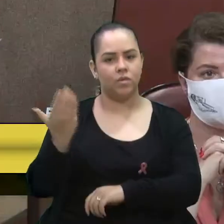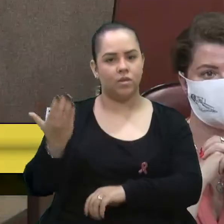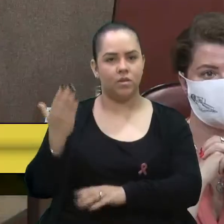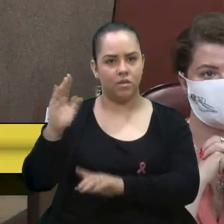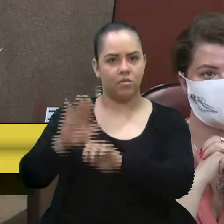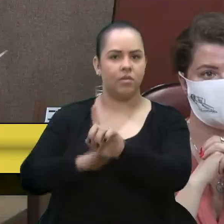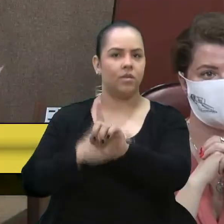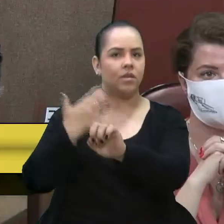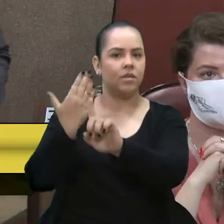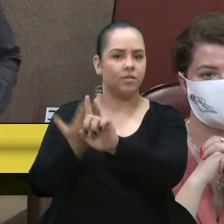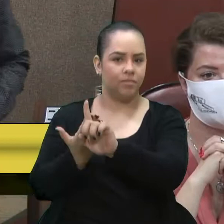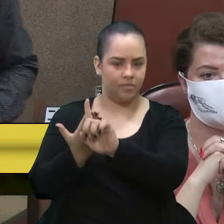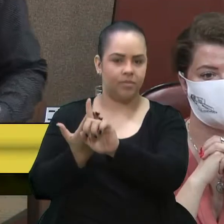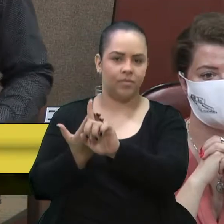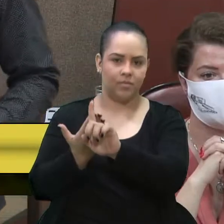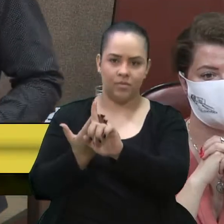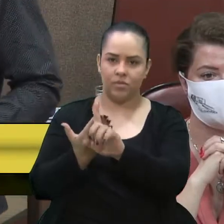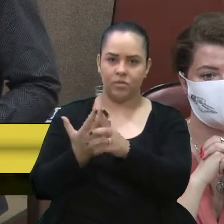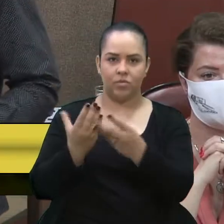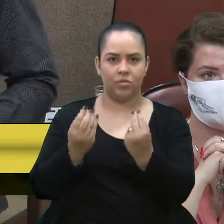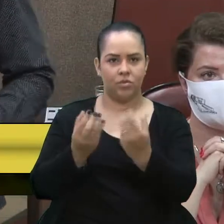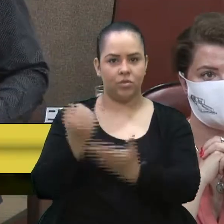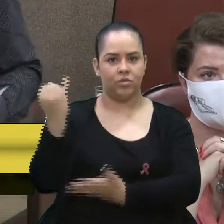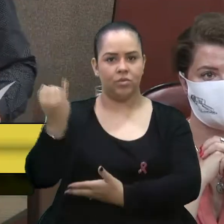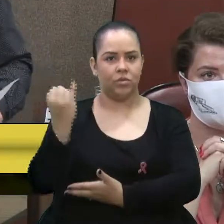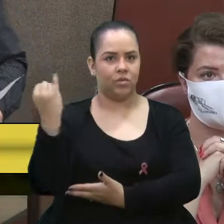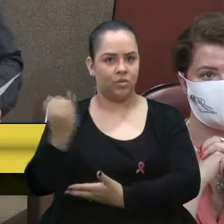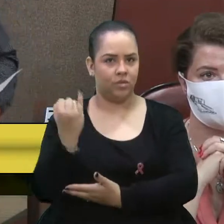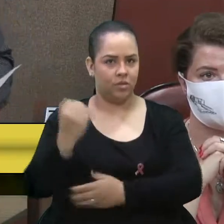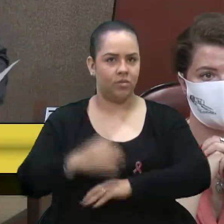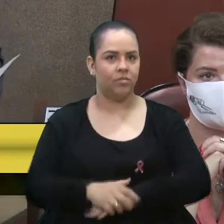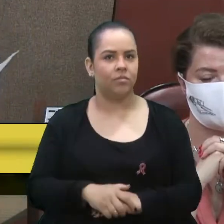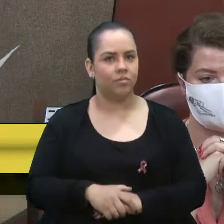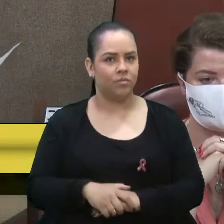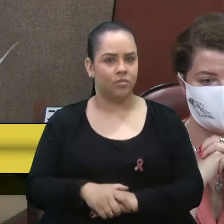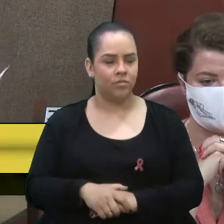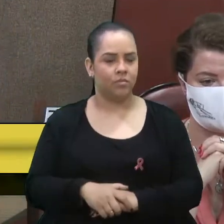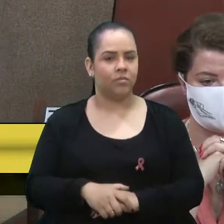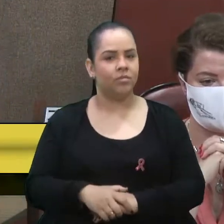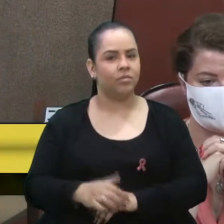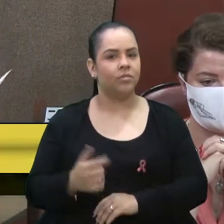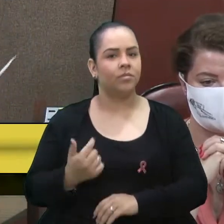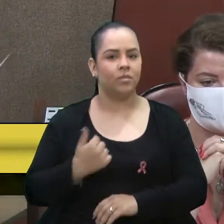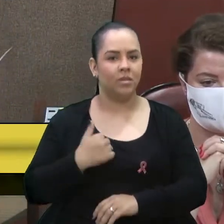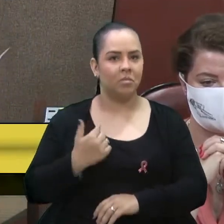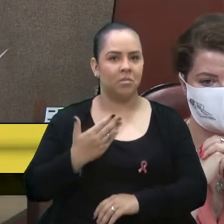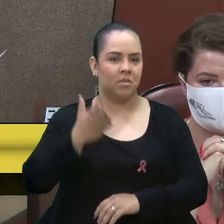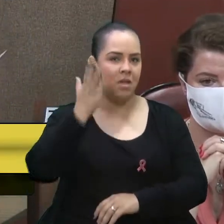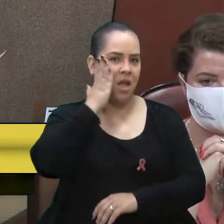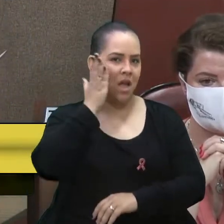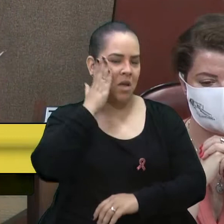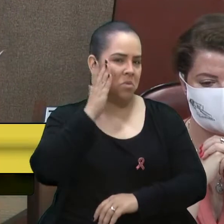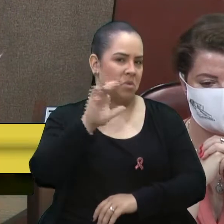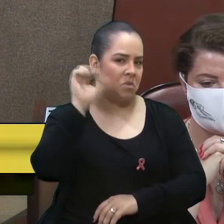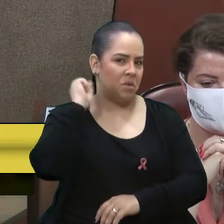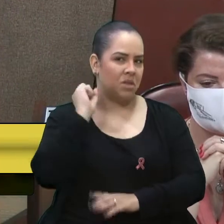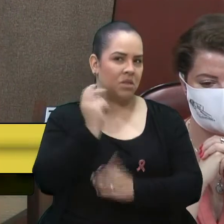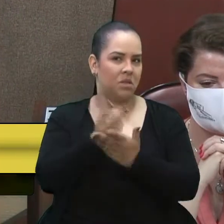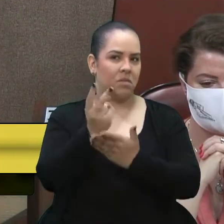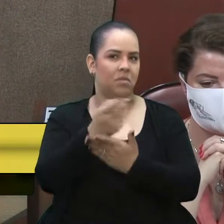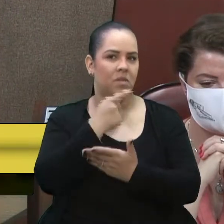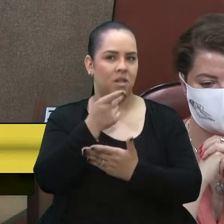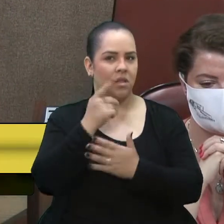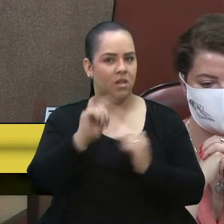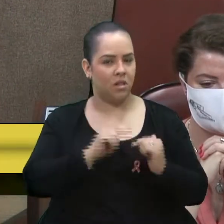homenagem altamente meritória. Já ouvia falar muito sobre as ações